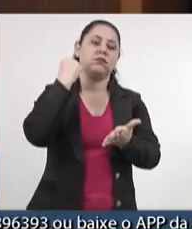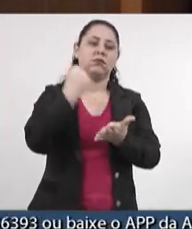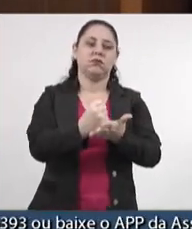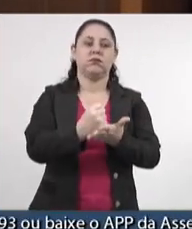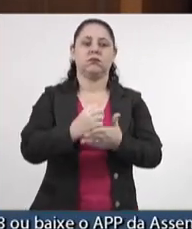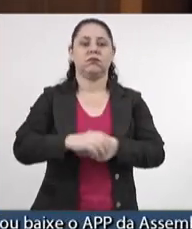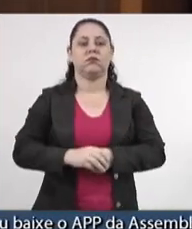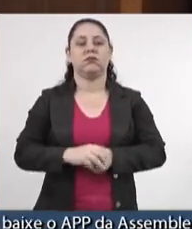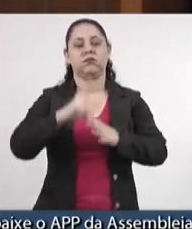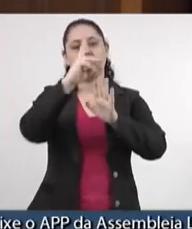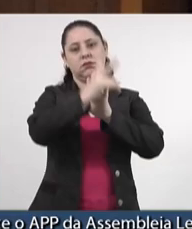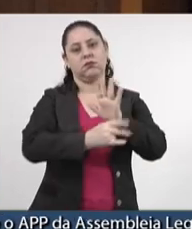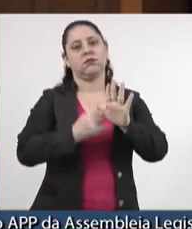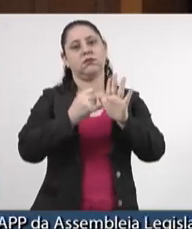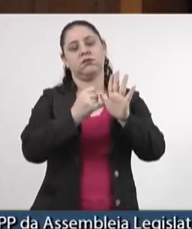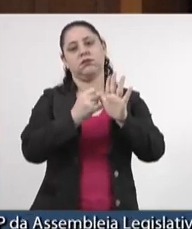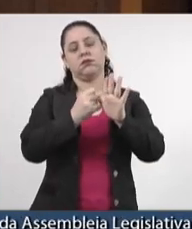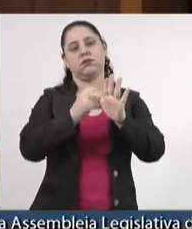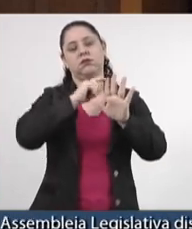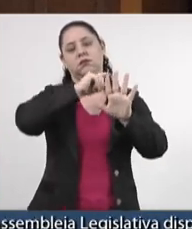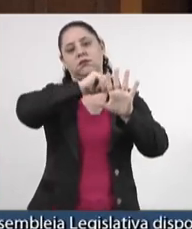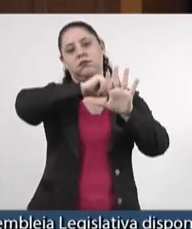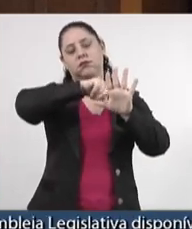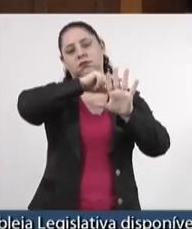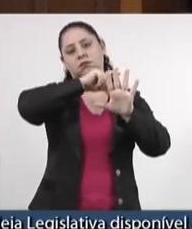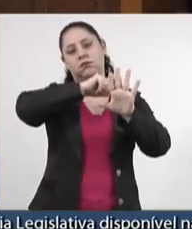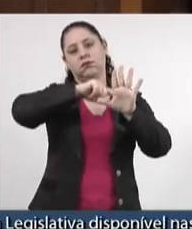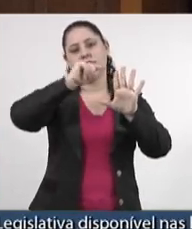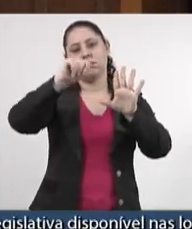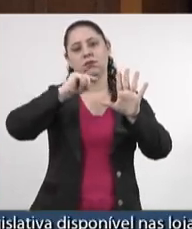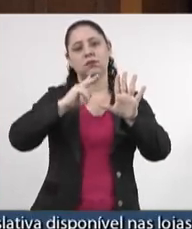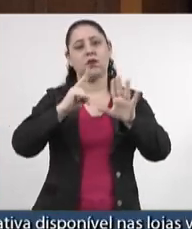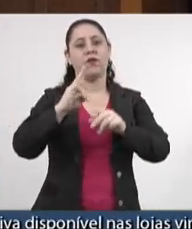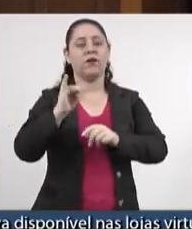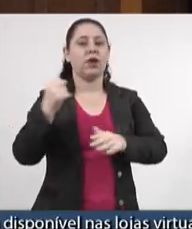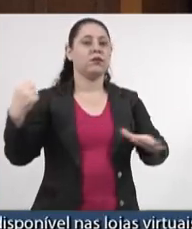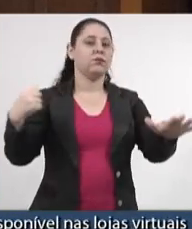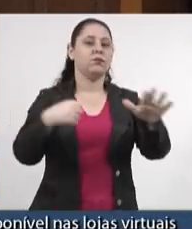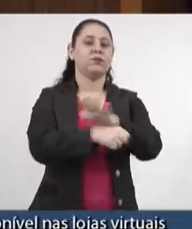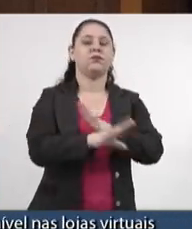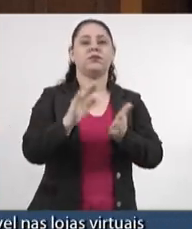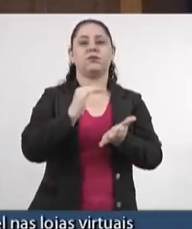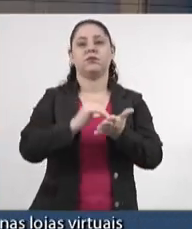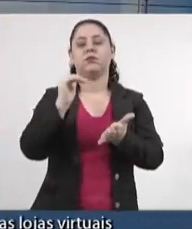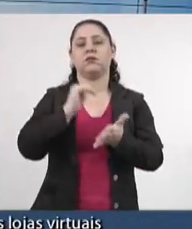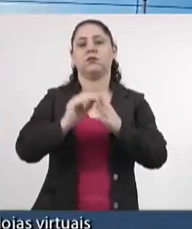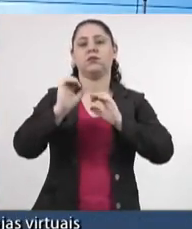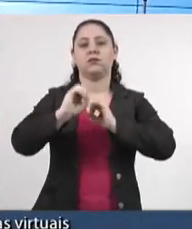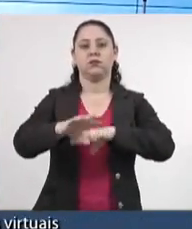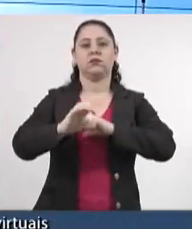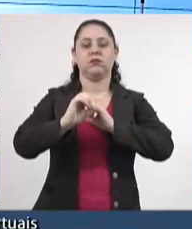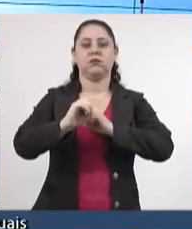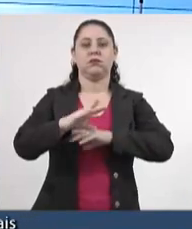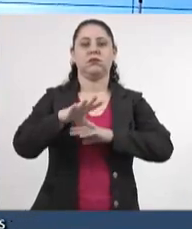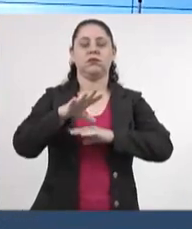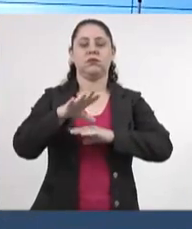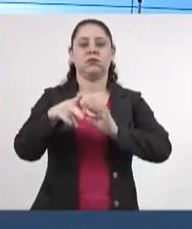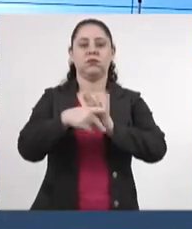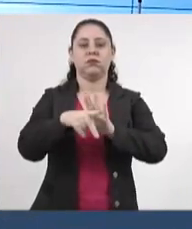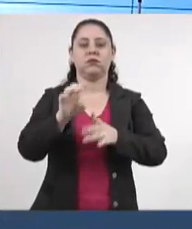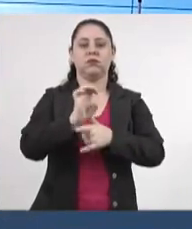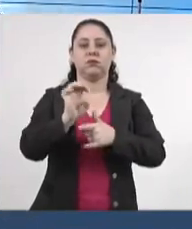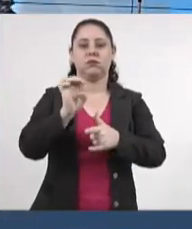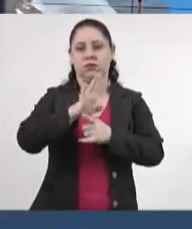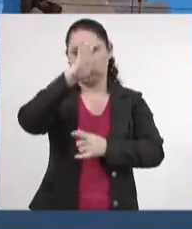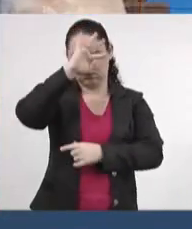projeto ideológico que vai ser implementado na Secretaria de Estado de Educação do